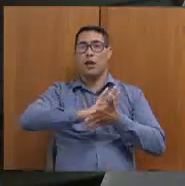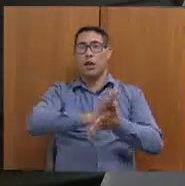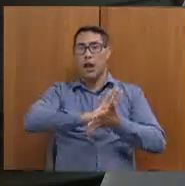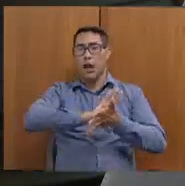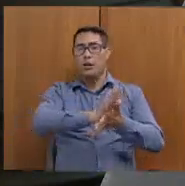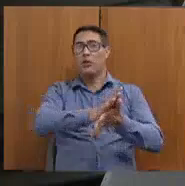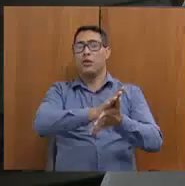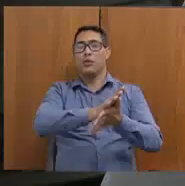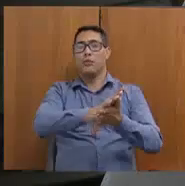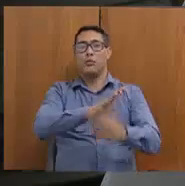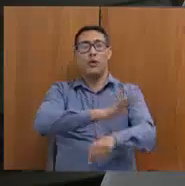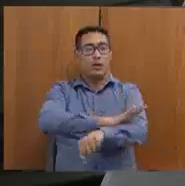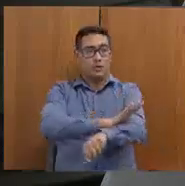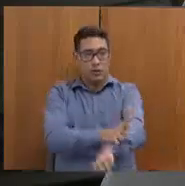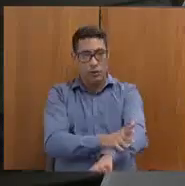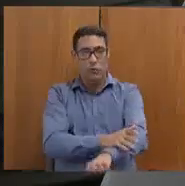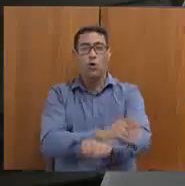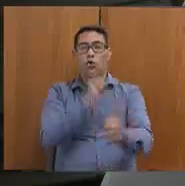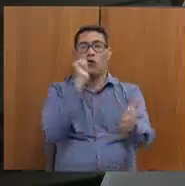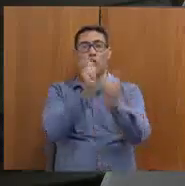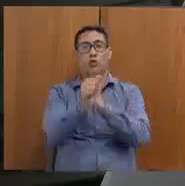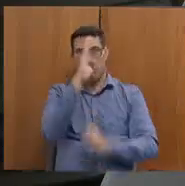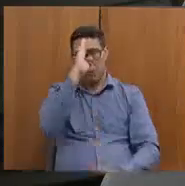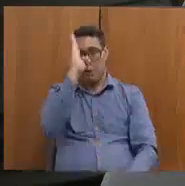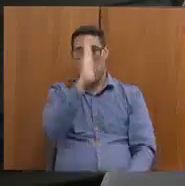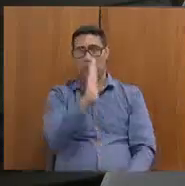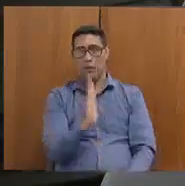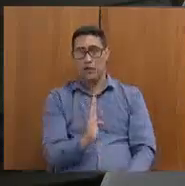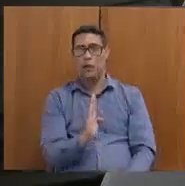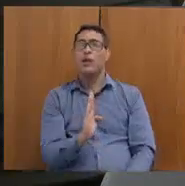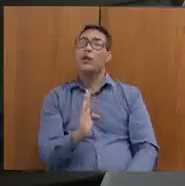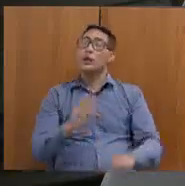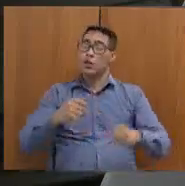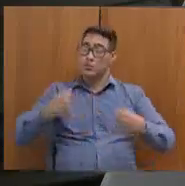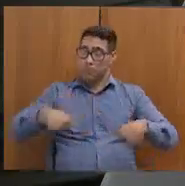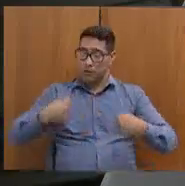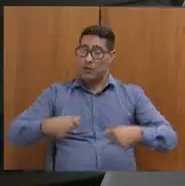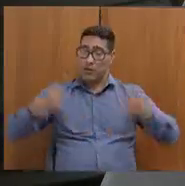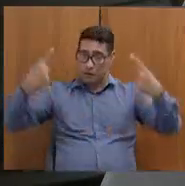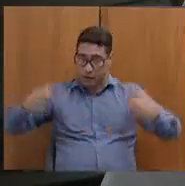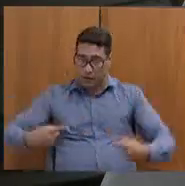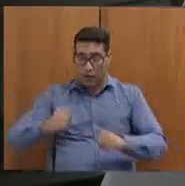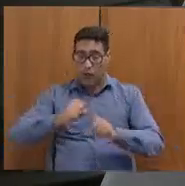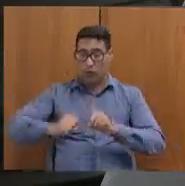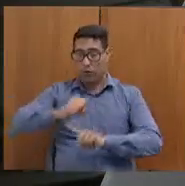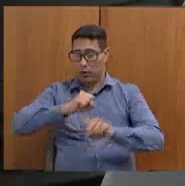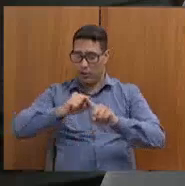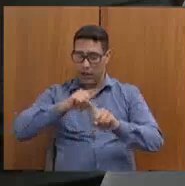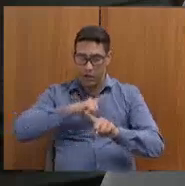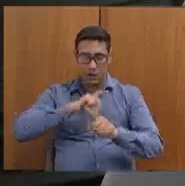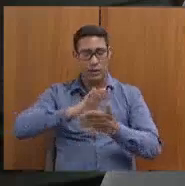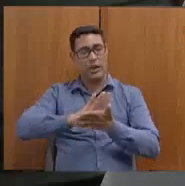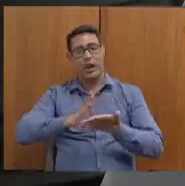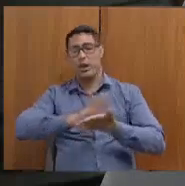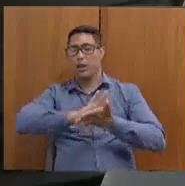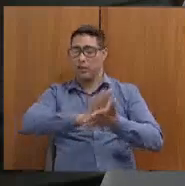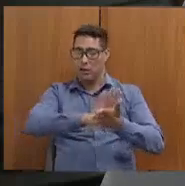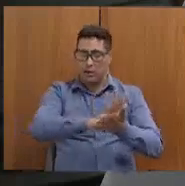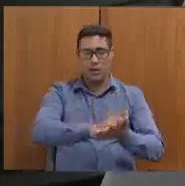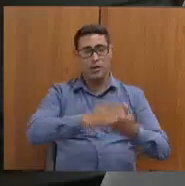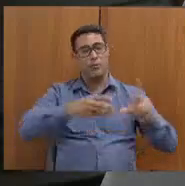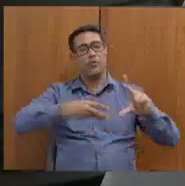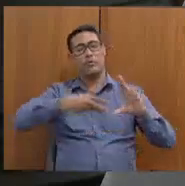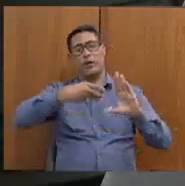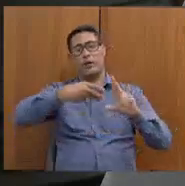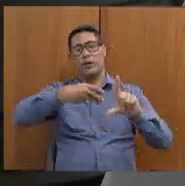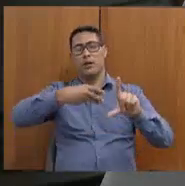O diagnóstico é fundamental para a gente enfrentar uma sociedade que tem racismo, que tem xenofobia, que tem LGBTfobia, que tem